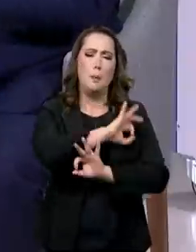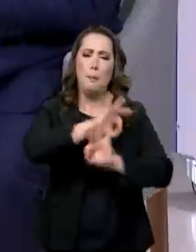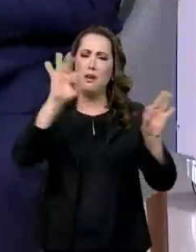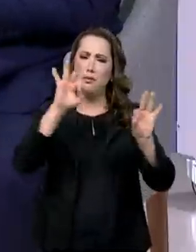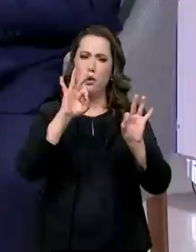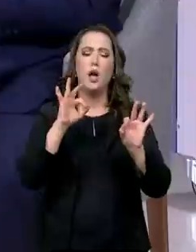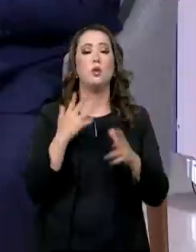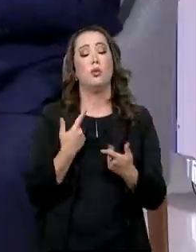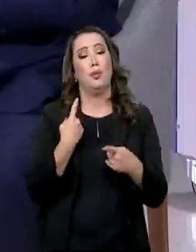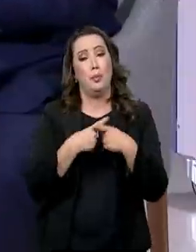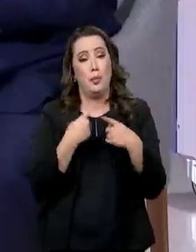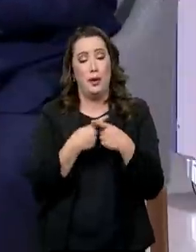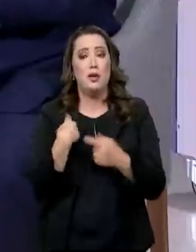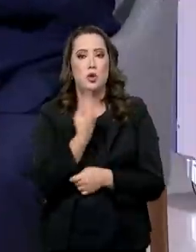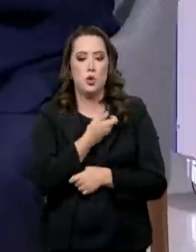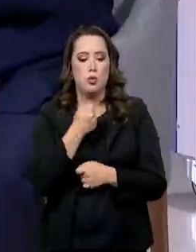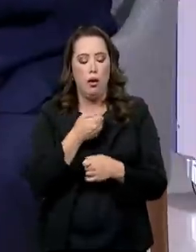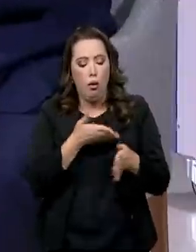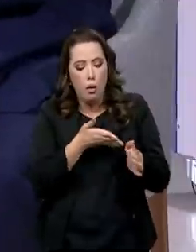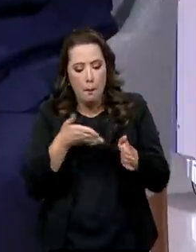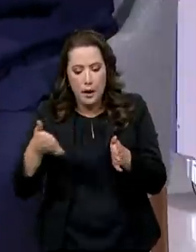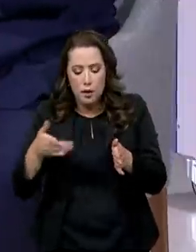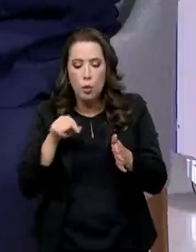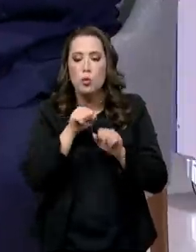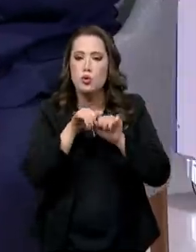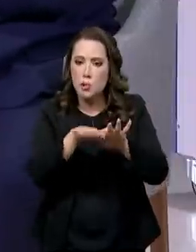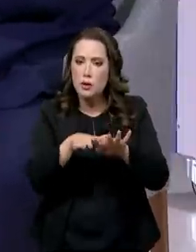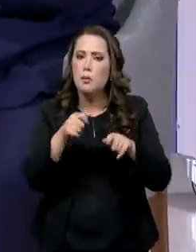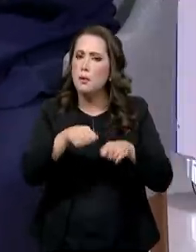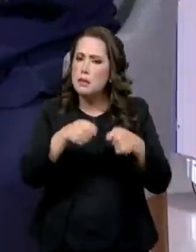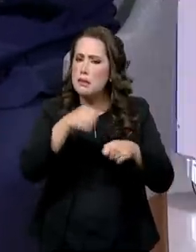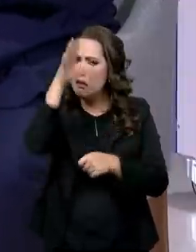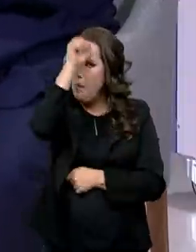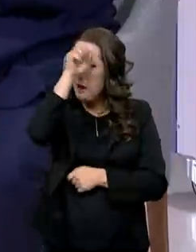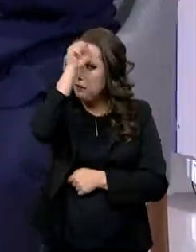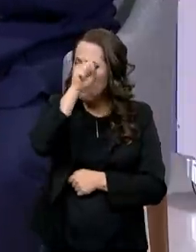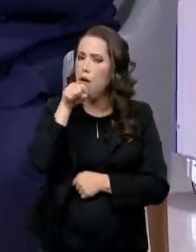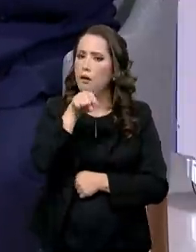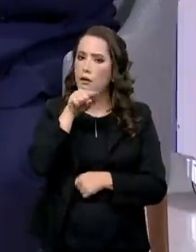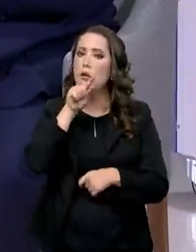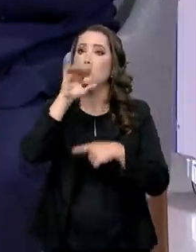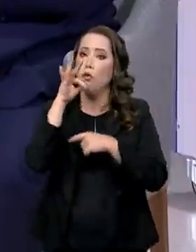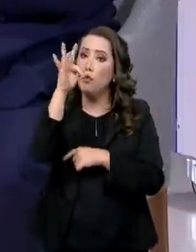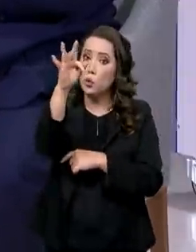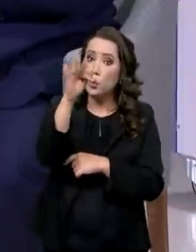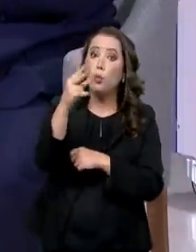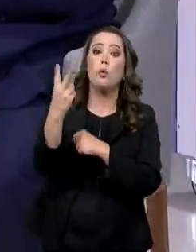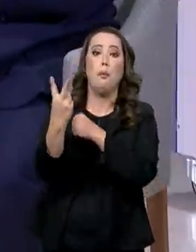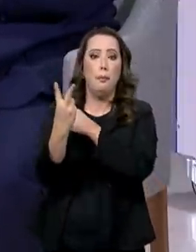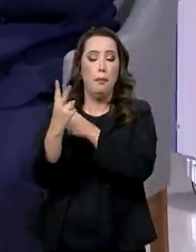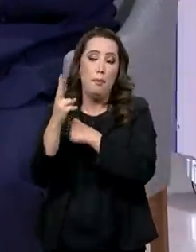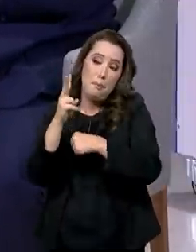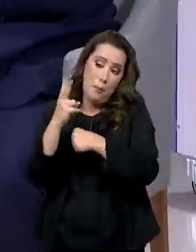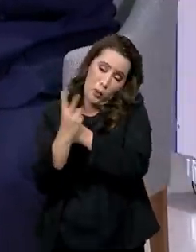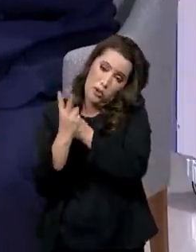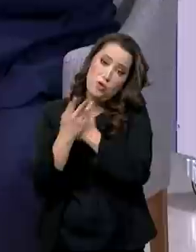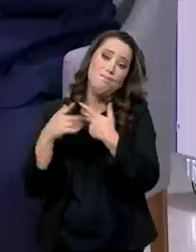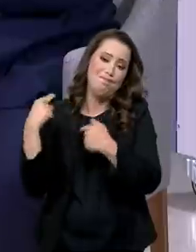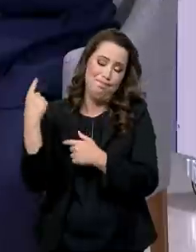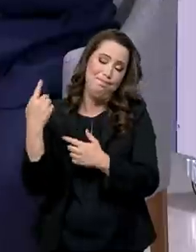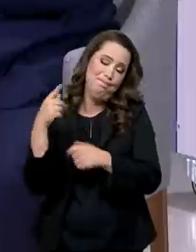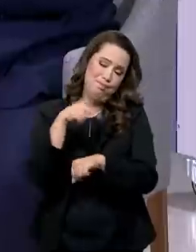não pode passar por uma pandemia e não aprender com isso. E a Rede Vírus é super responsável por todo esse trabalho. Falando ainda da Rede Vírus,